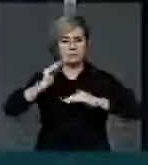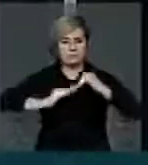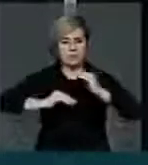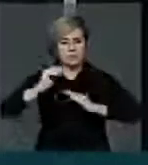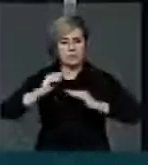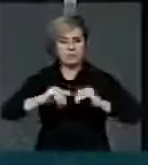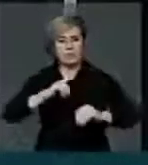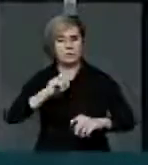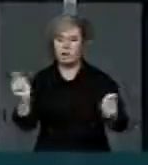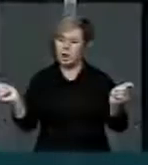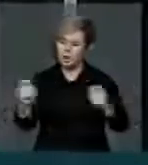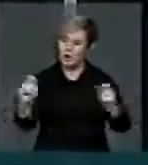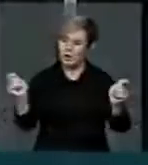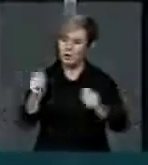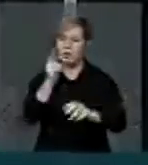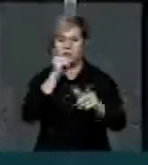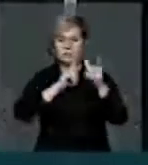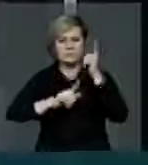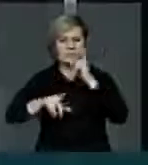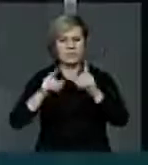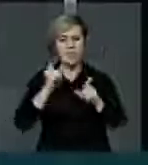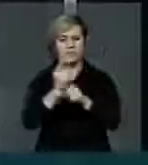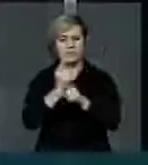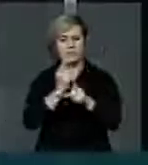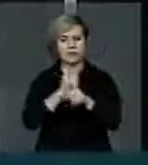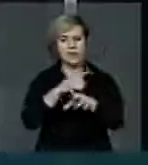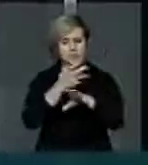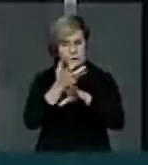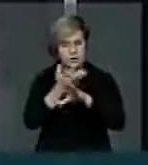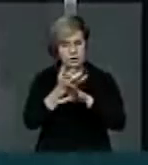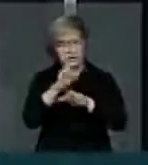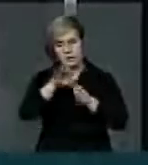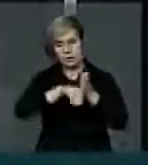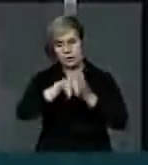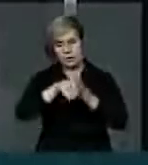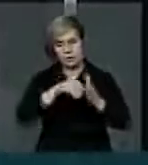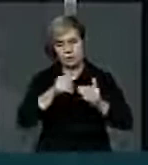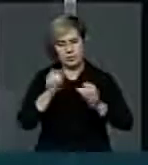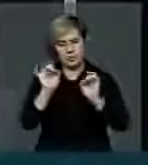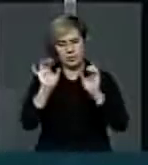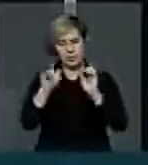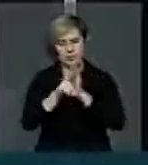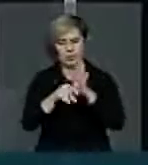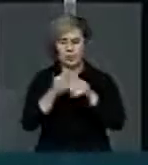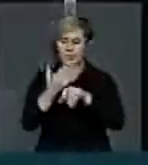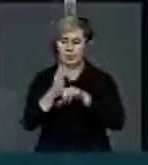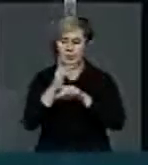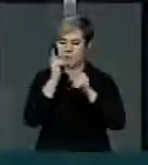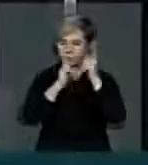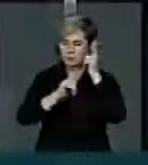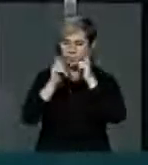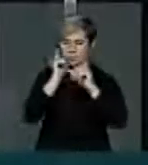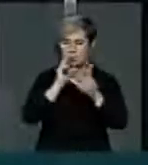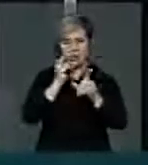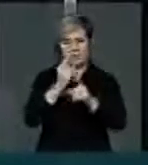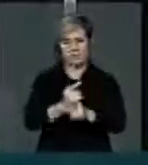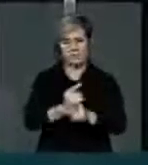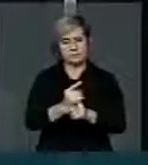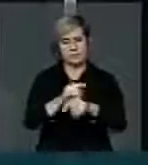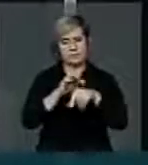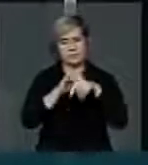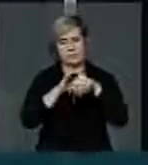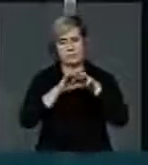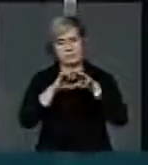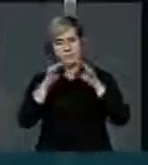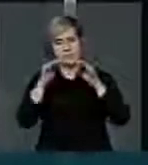competência e capacidade. Foi curricularmente preparados para ter essa competência. Por isso, senhor presidente,